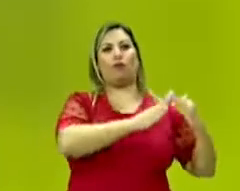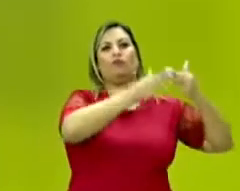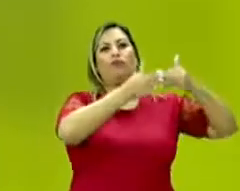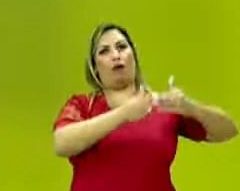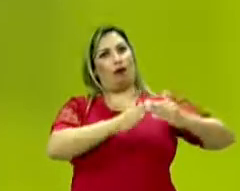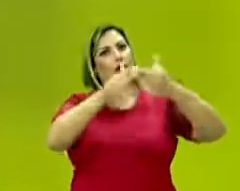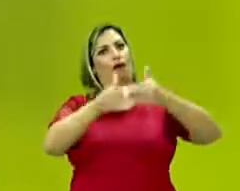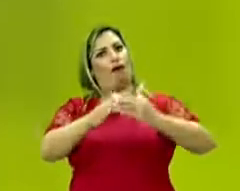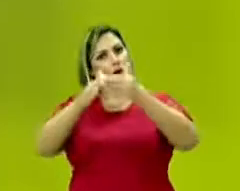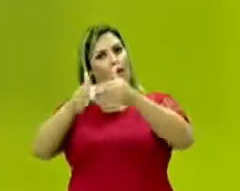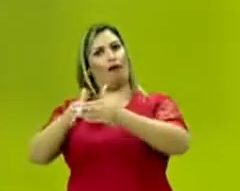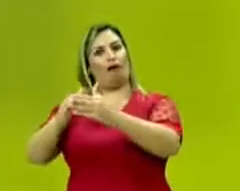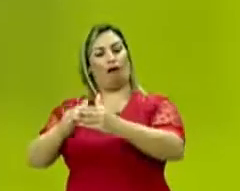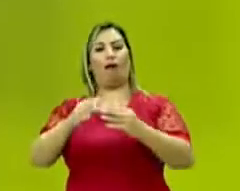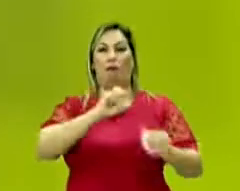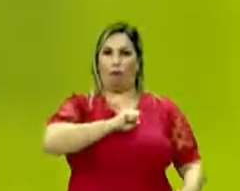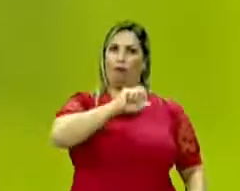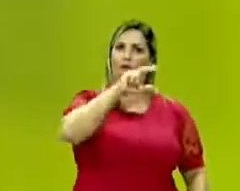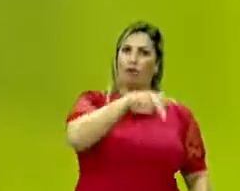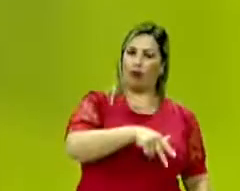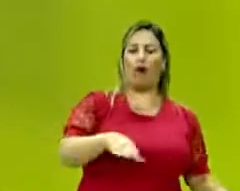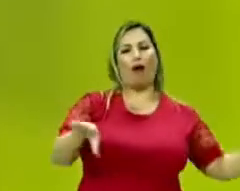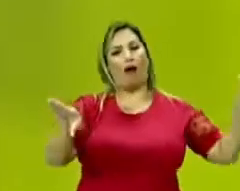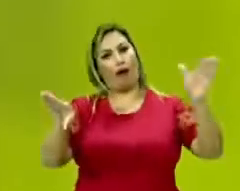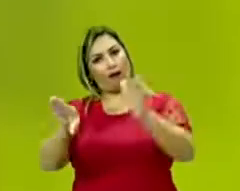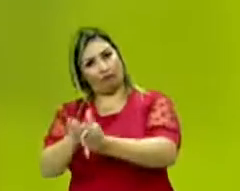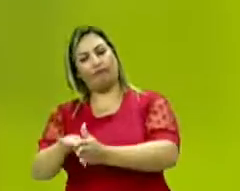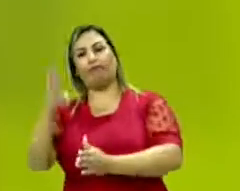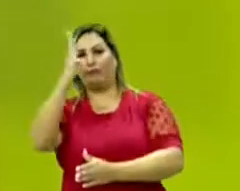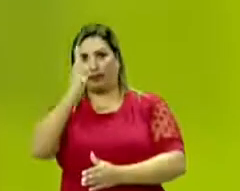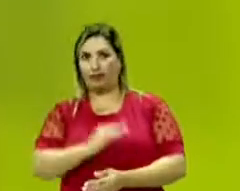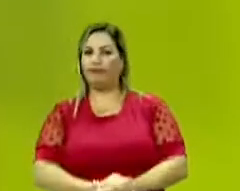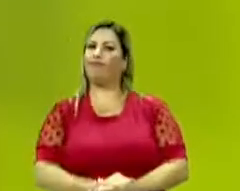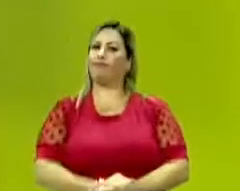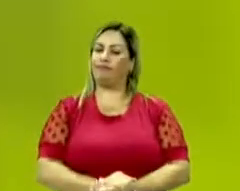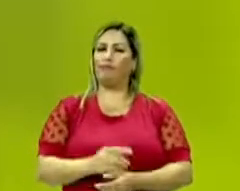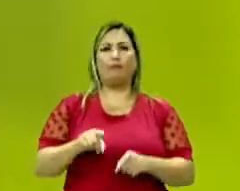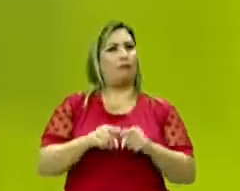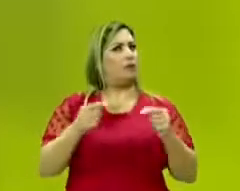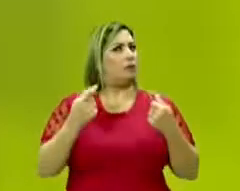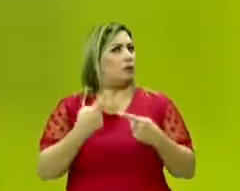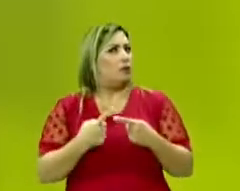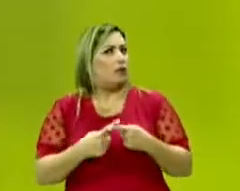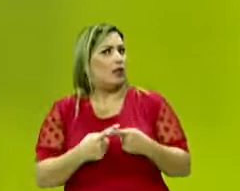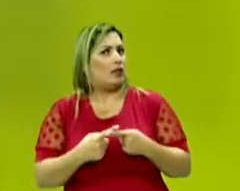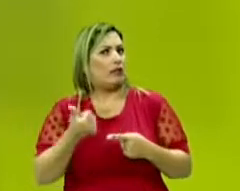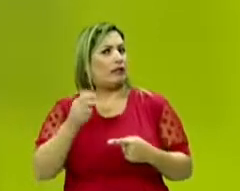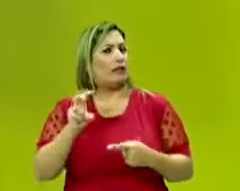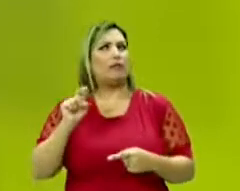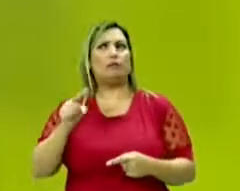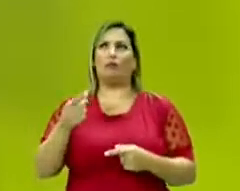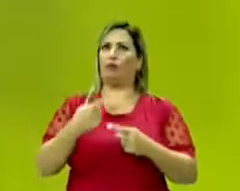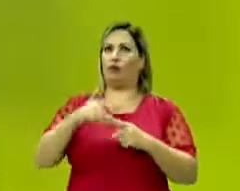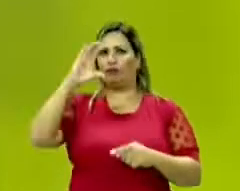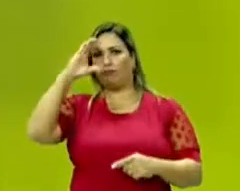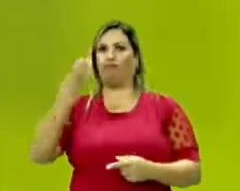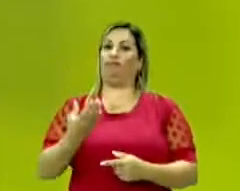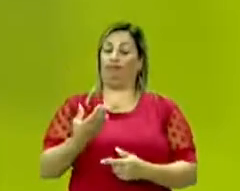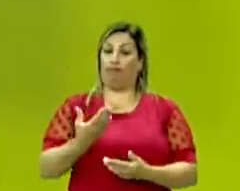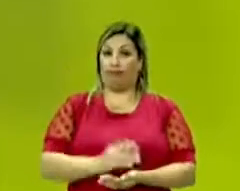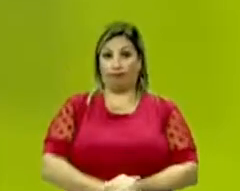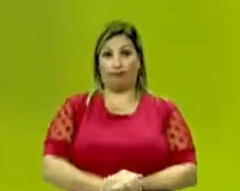Britânica de Portugal até o Brasil. Mas por que isso? Por que essa decisão?